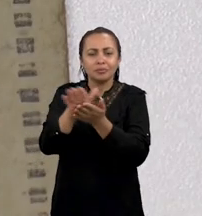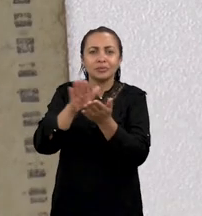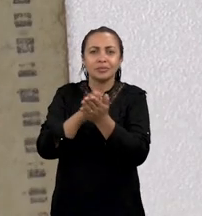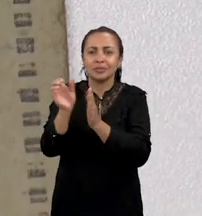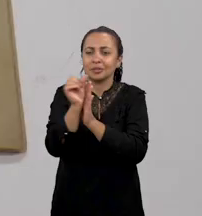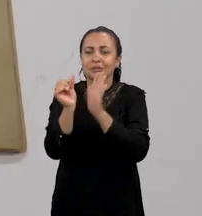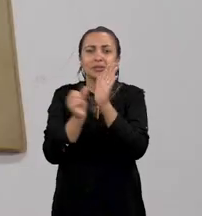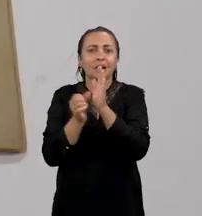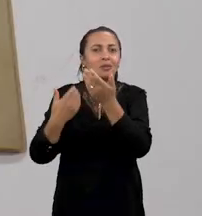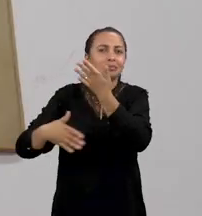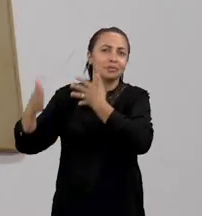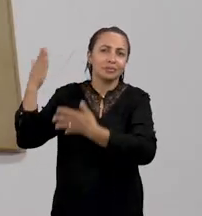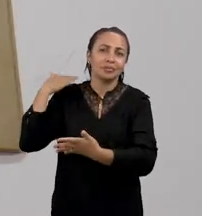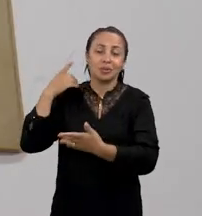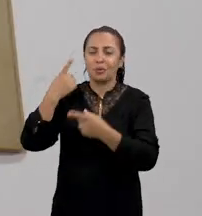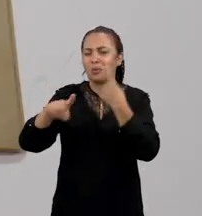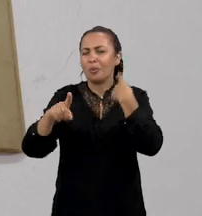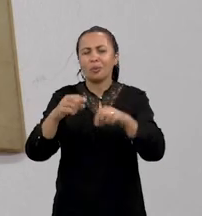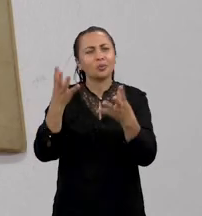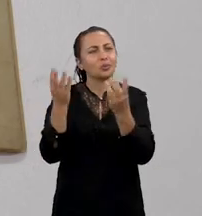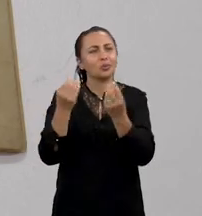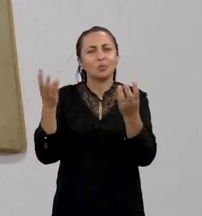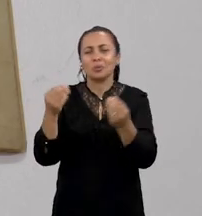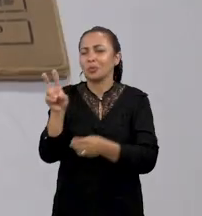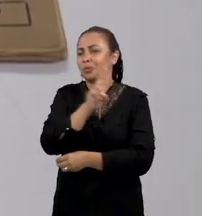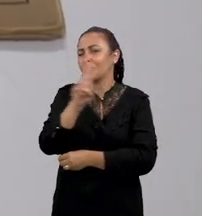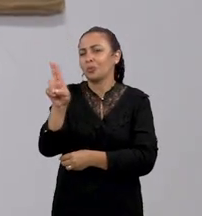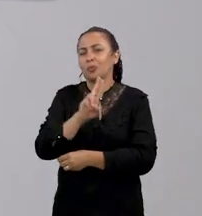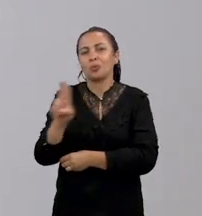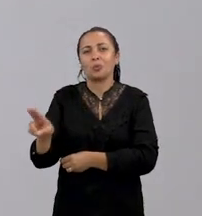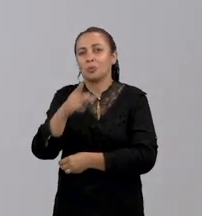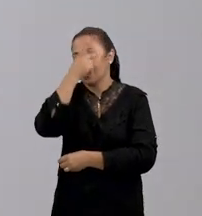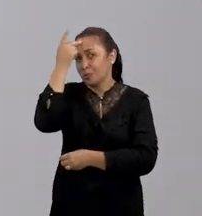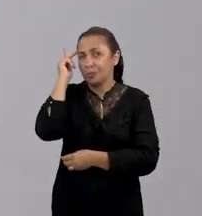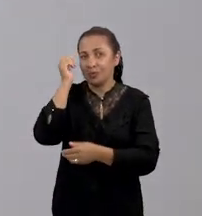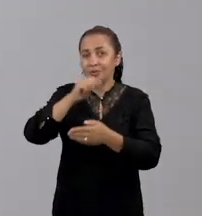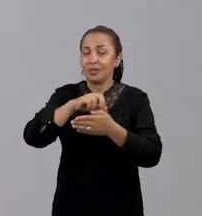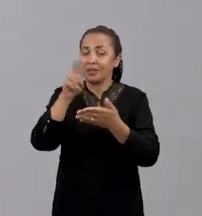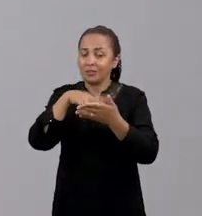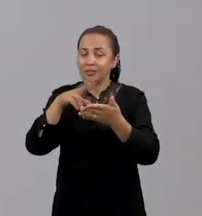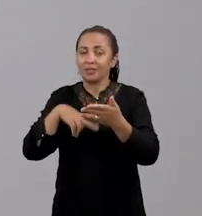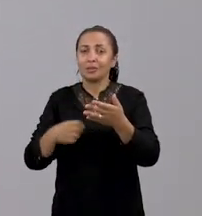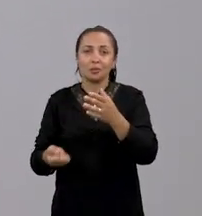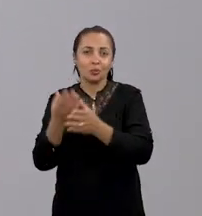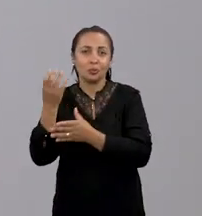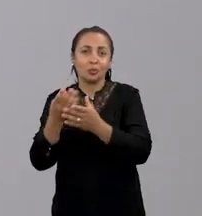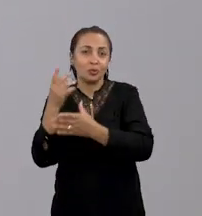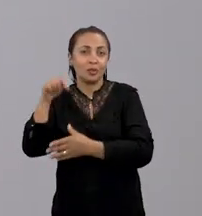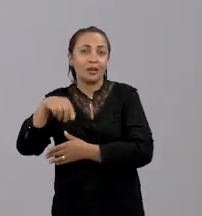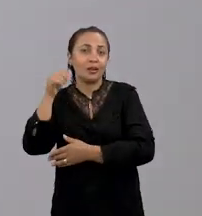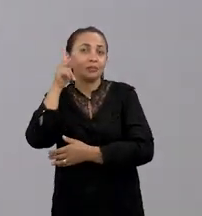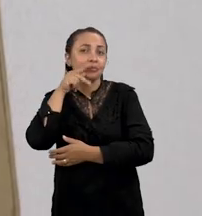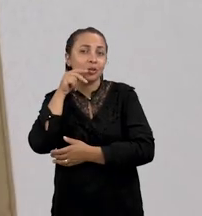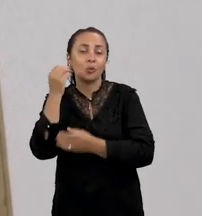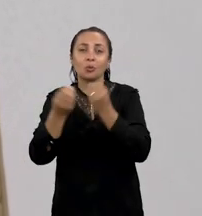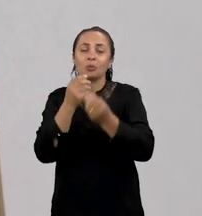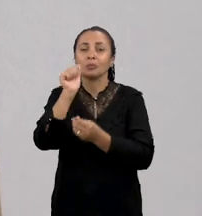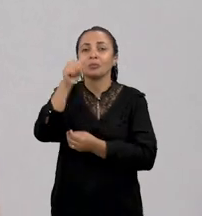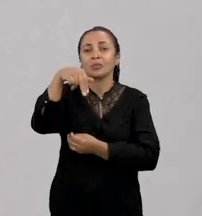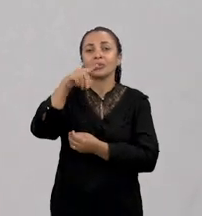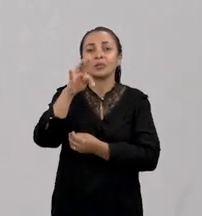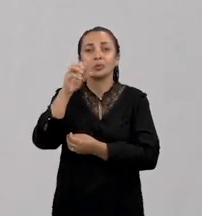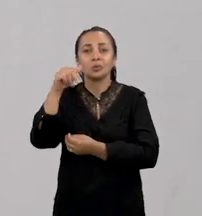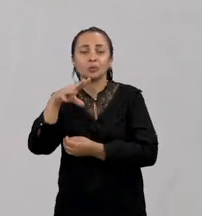dos folhetos no século passado. Outros muitos nomes desse gênero da literatura surgiram aqui, como